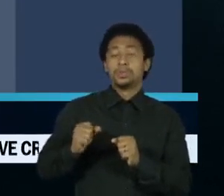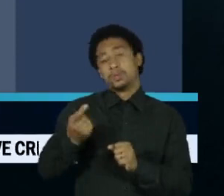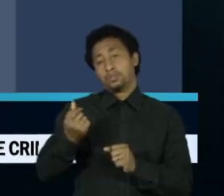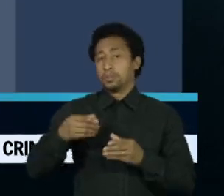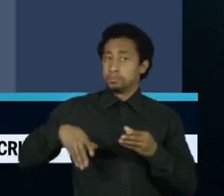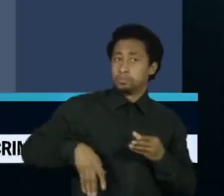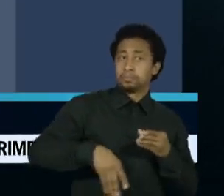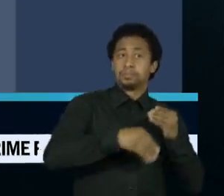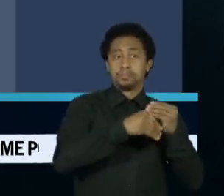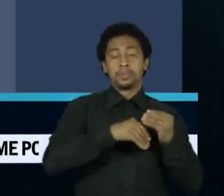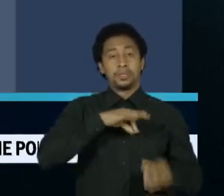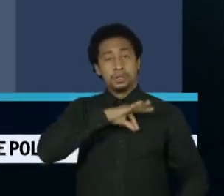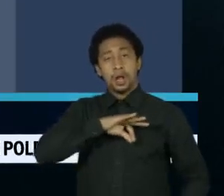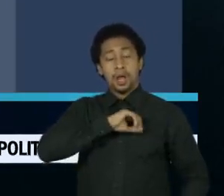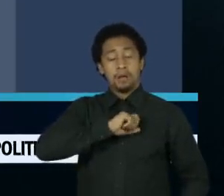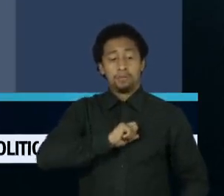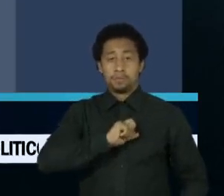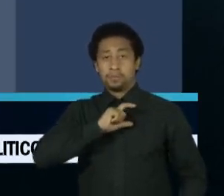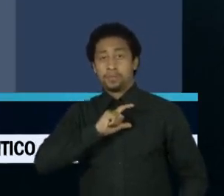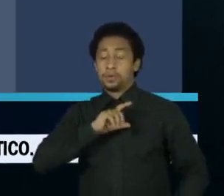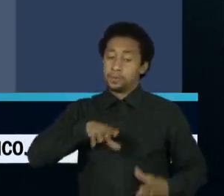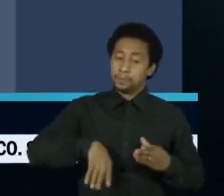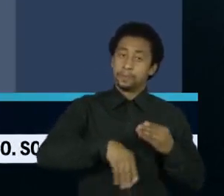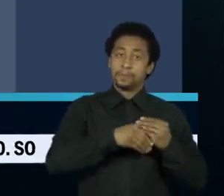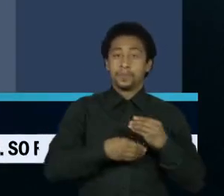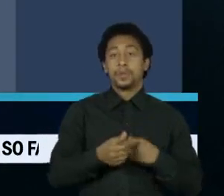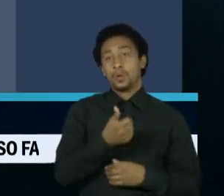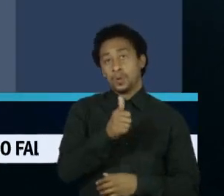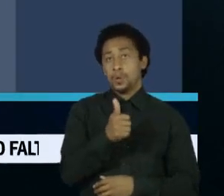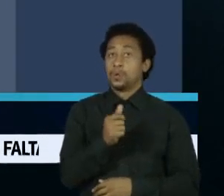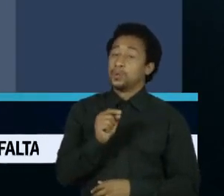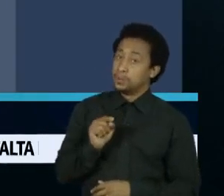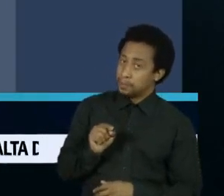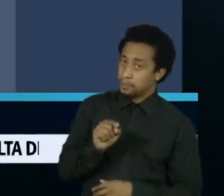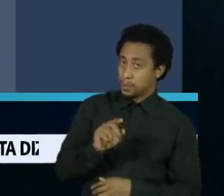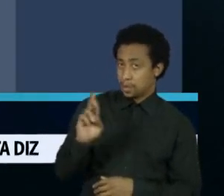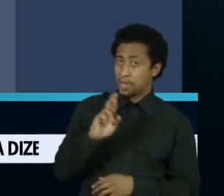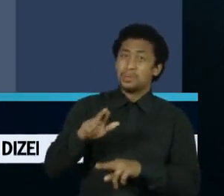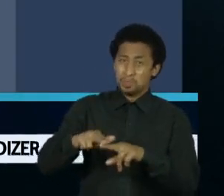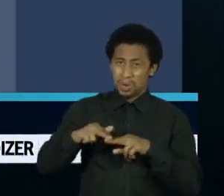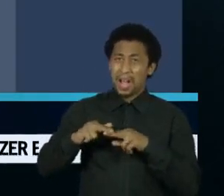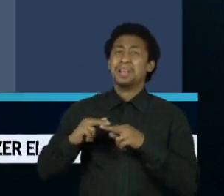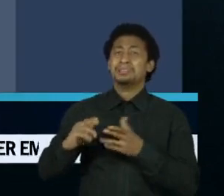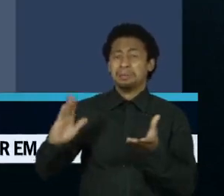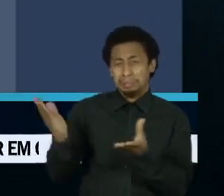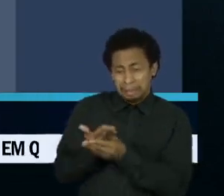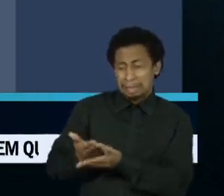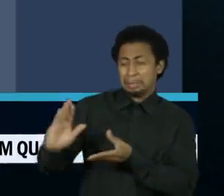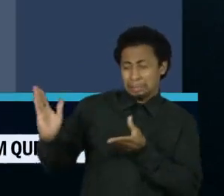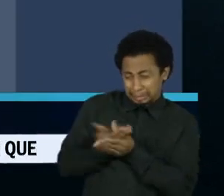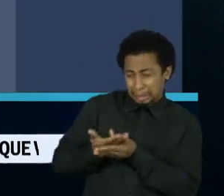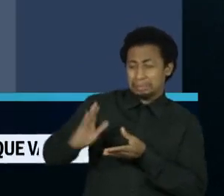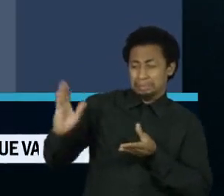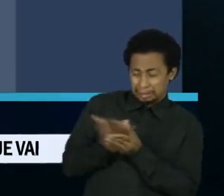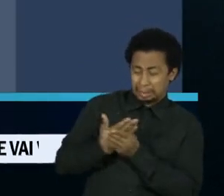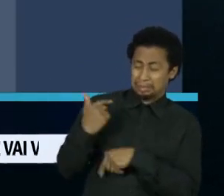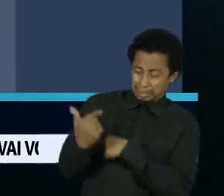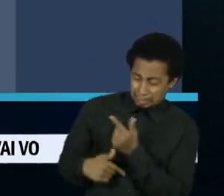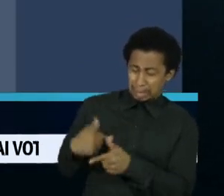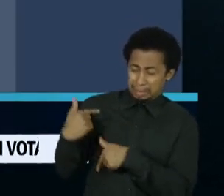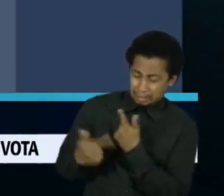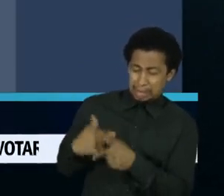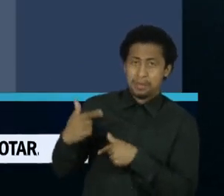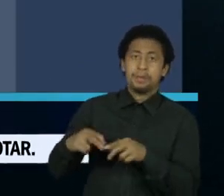penduricalho de 11 mil reais por conta de acúmulo de processos e que, além disso, os pagamentos estão